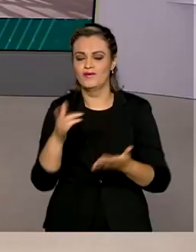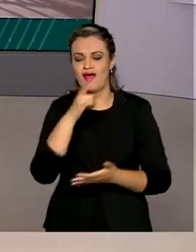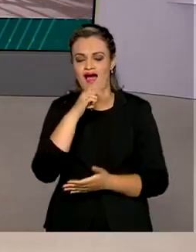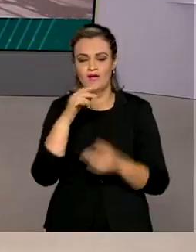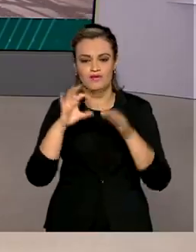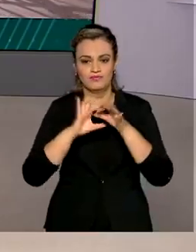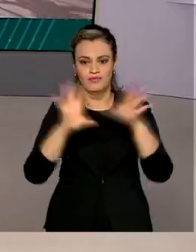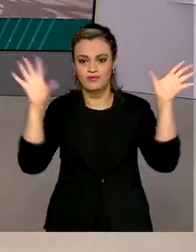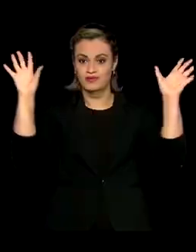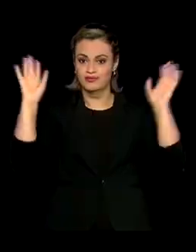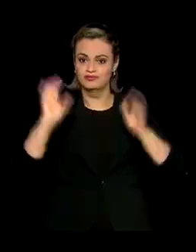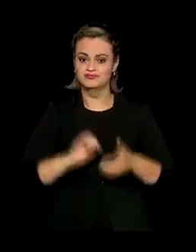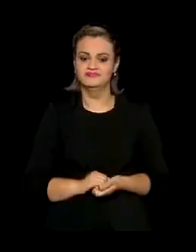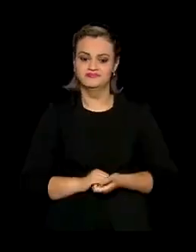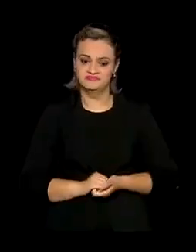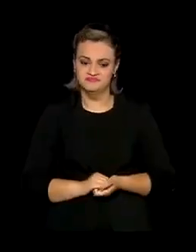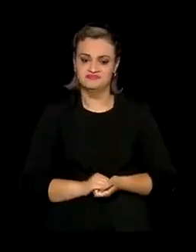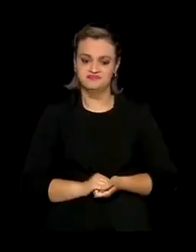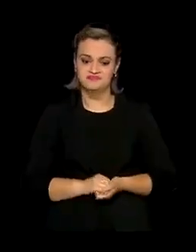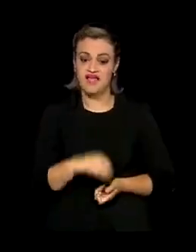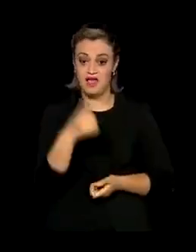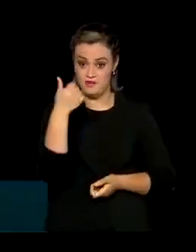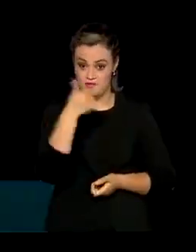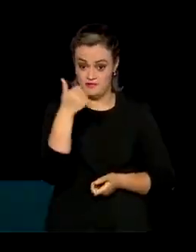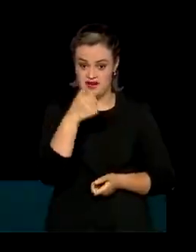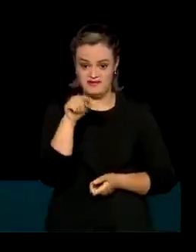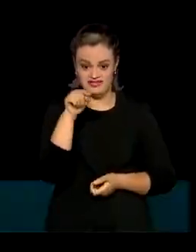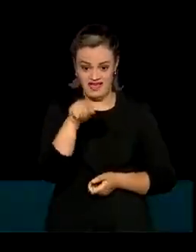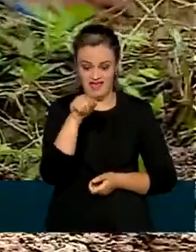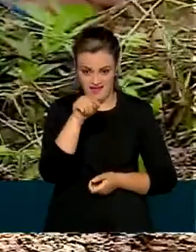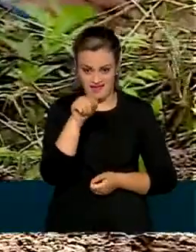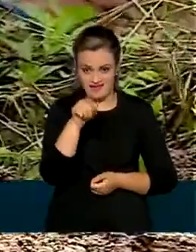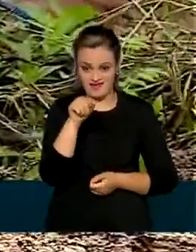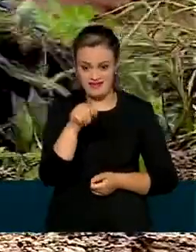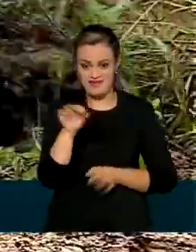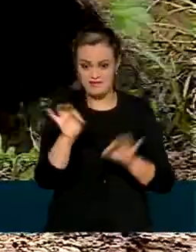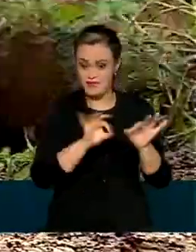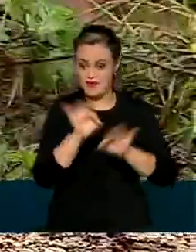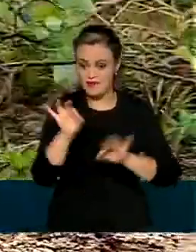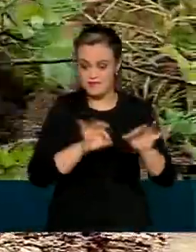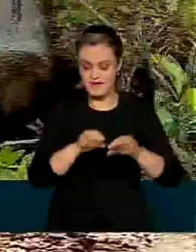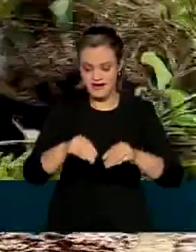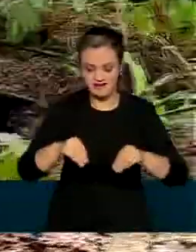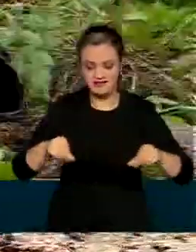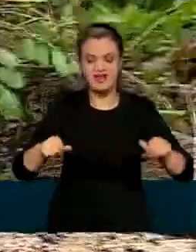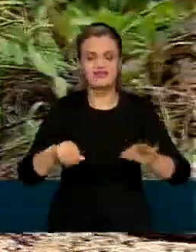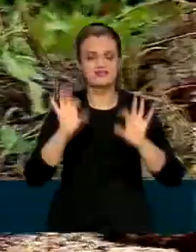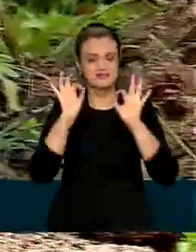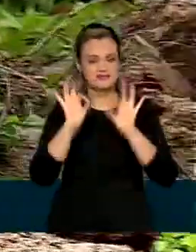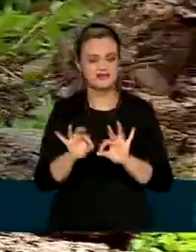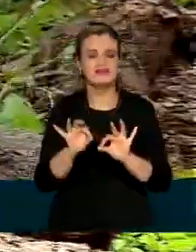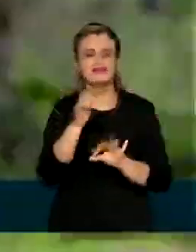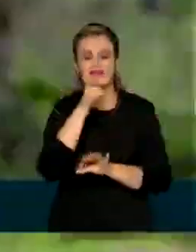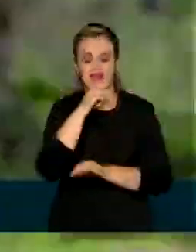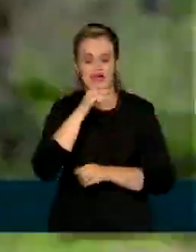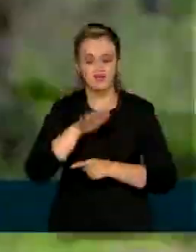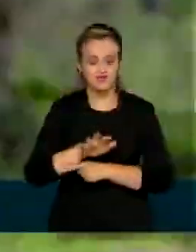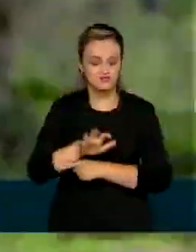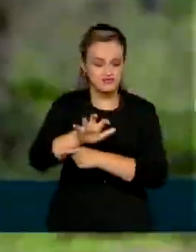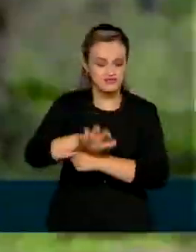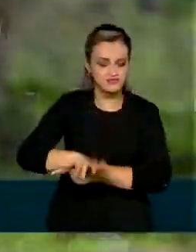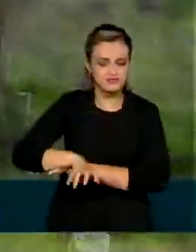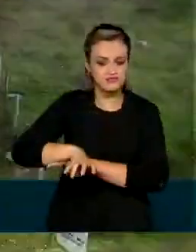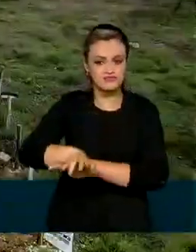a receber água. Pela primeira vez, seu José Guilherme prepara a terra com a segurança de que vai ter água para